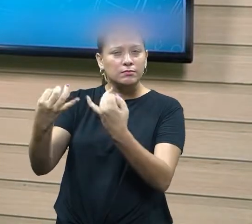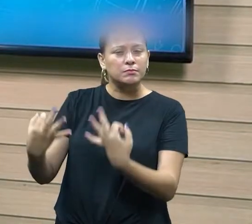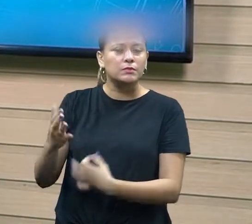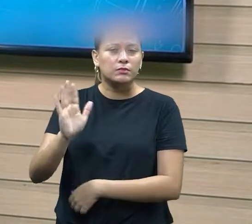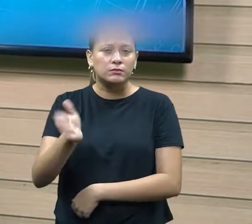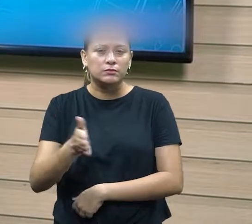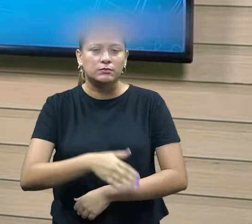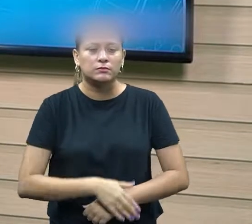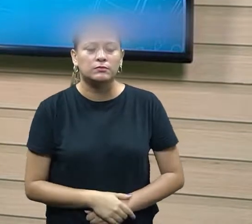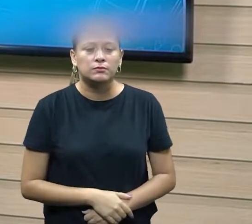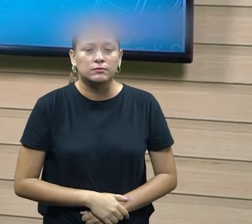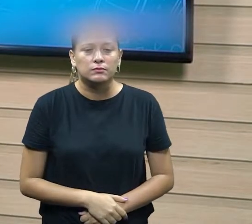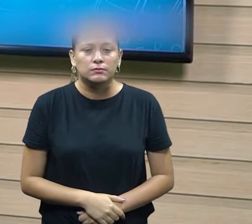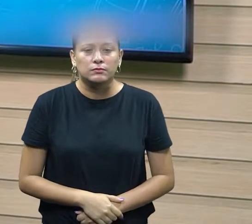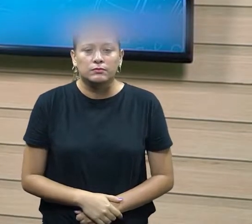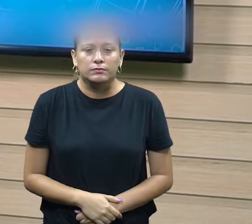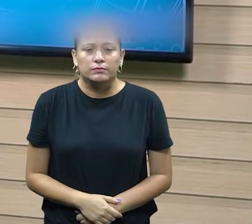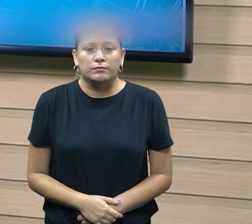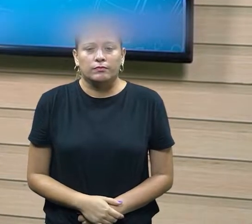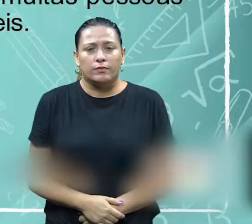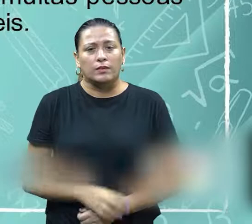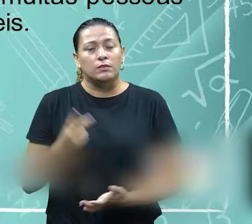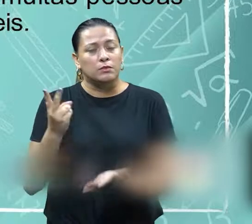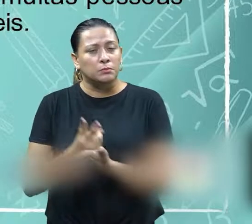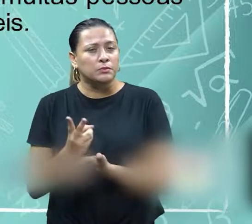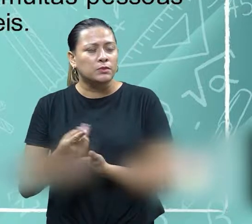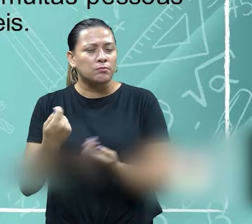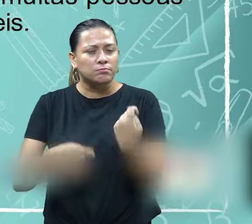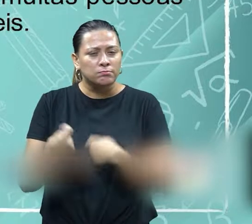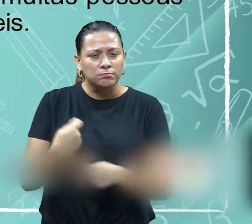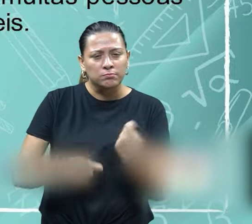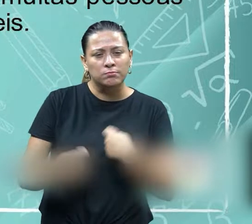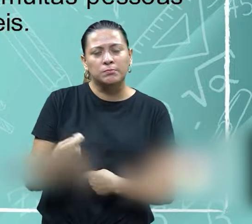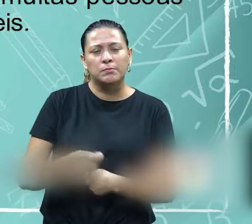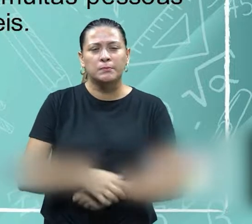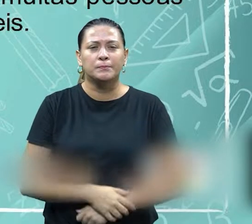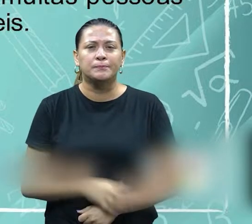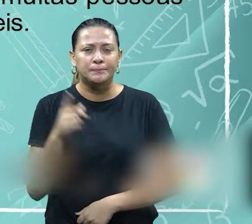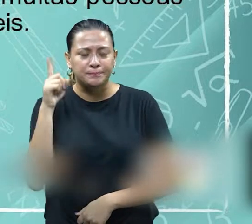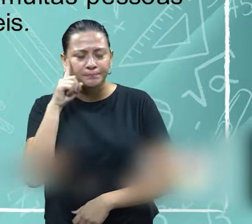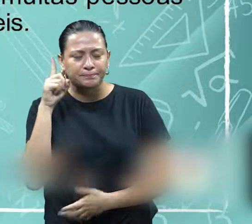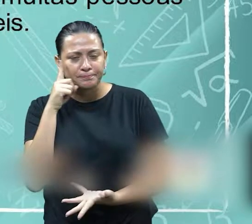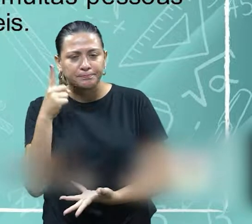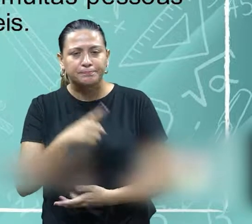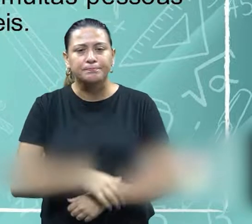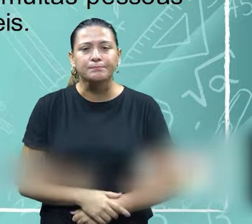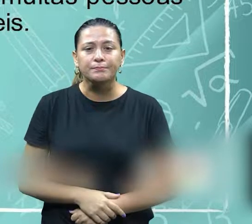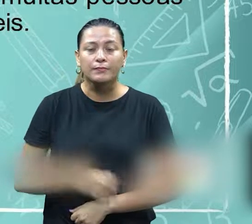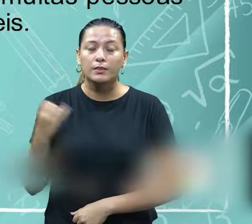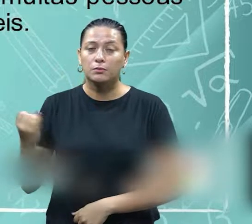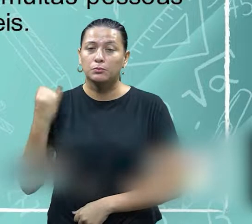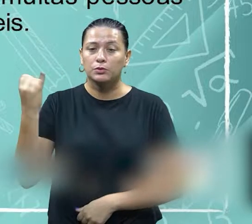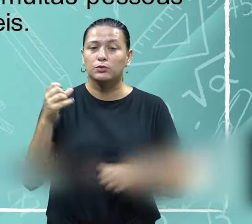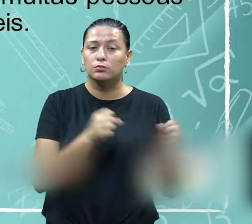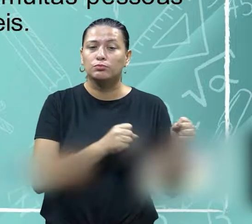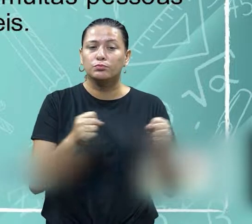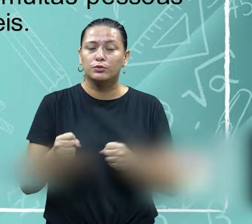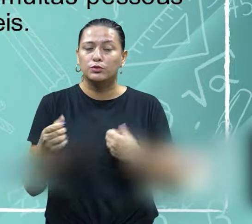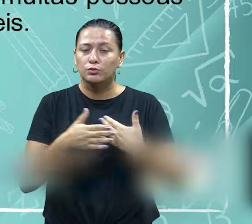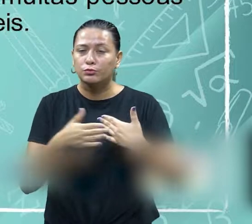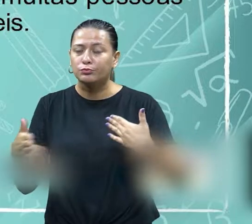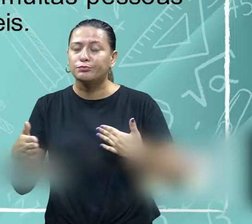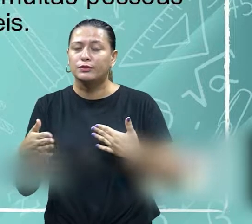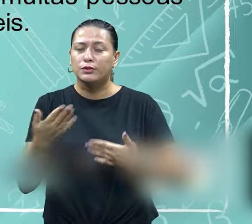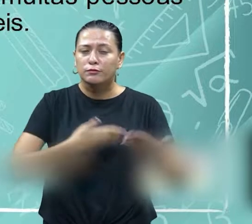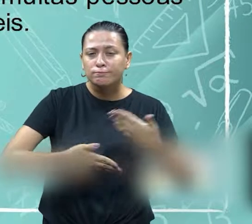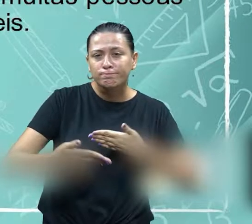constantemente negociando tudo bem? Então, gente a importância do poder no processo de